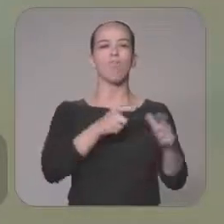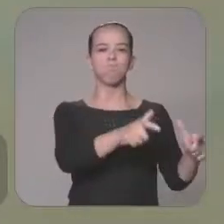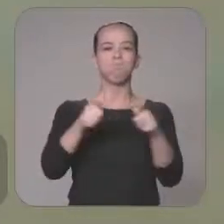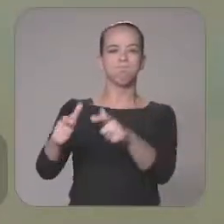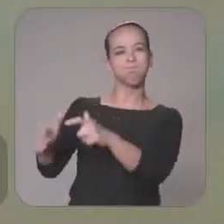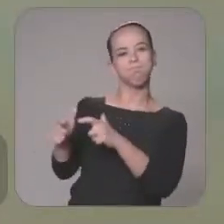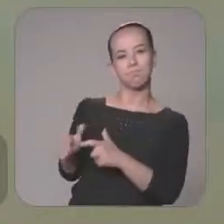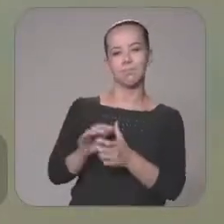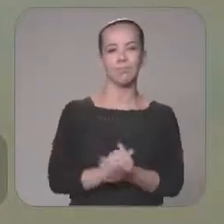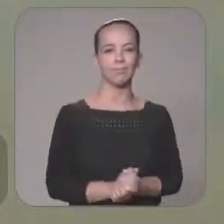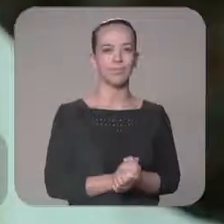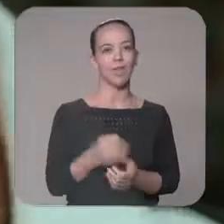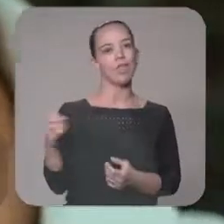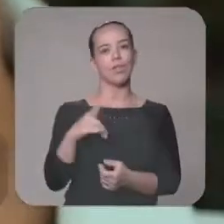buraco, né?